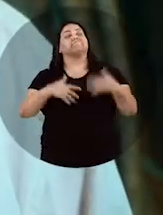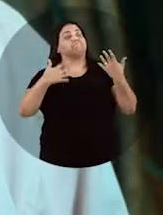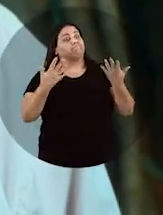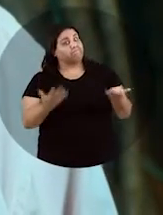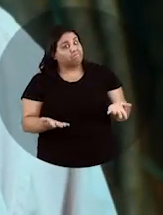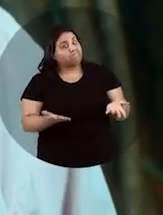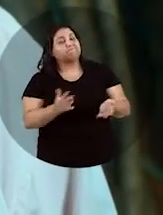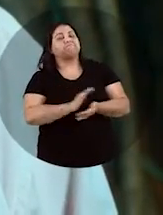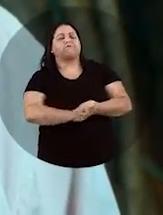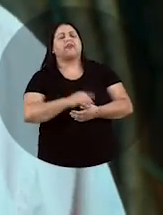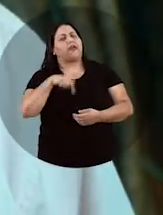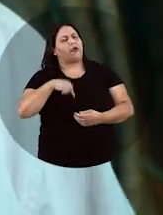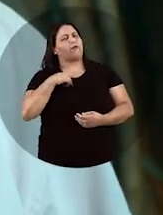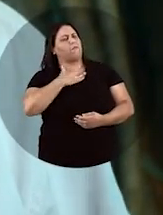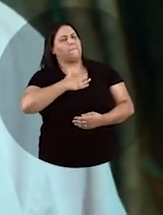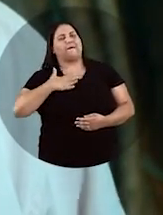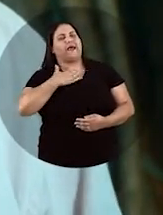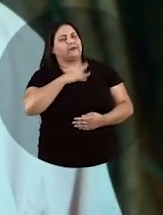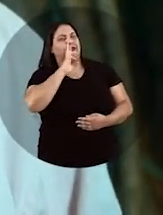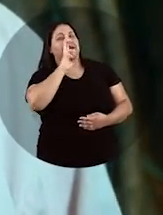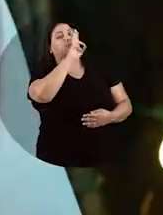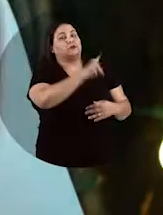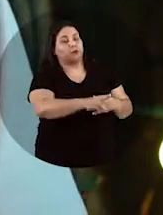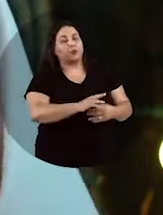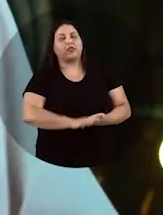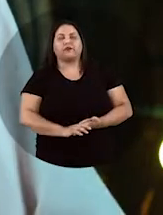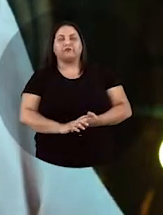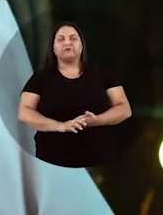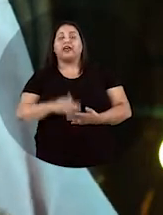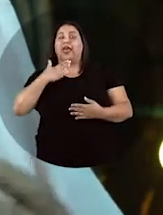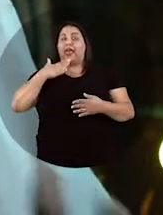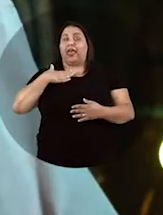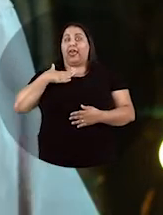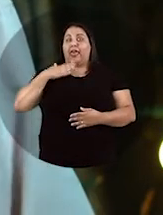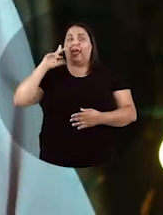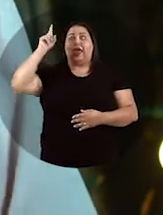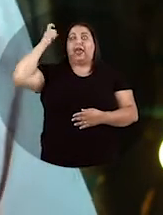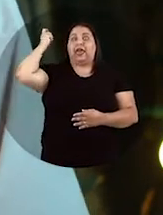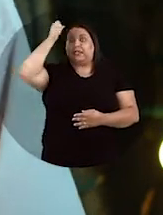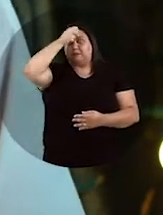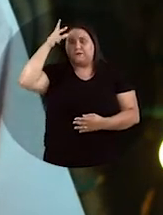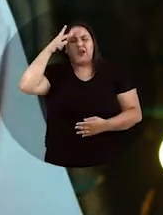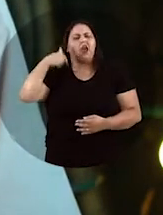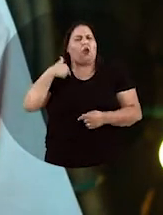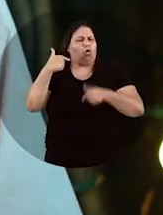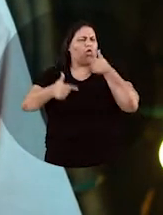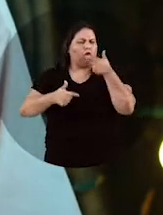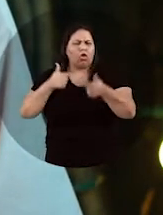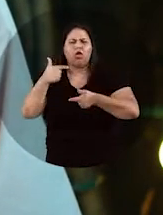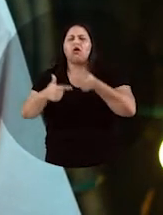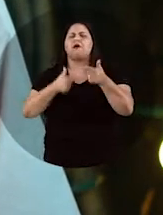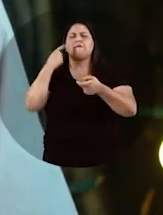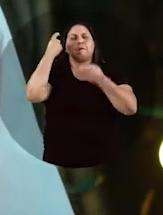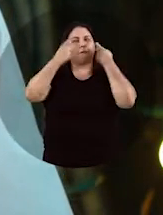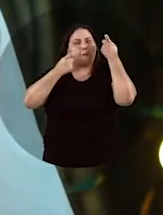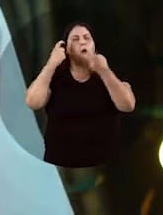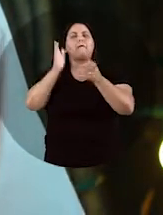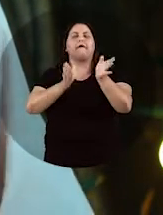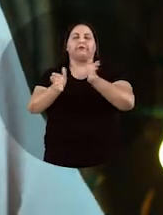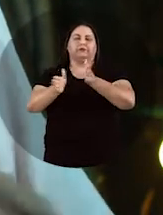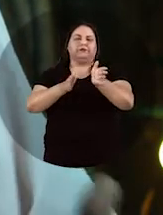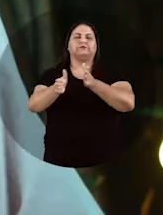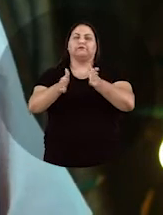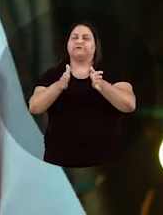Aquino. É um prazer responder a sua pergunta. Quando vim a ser prefeito de Uberlândia, trabalhei preocupado com acessibilidade, sim,